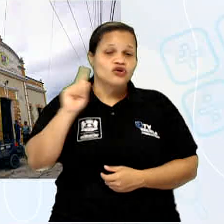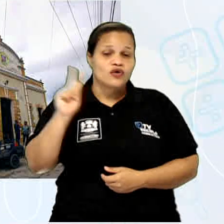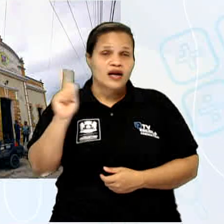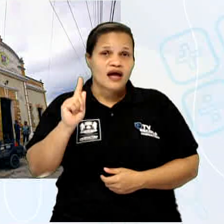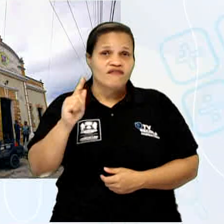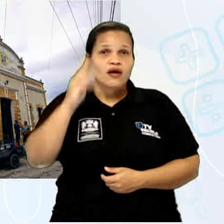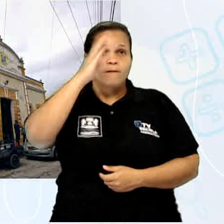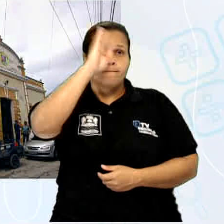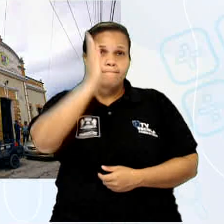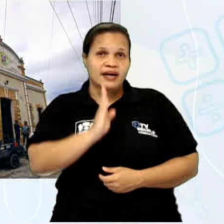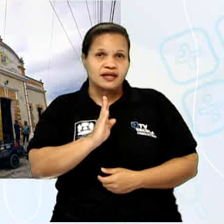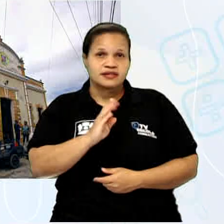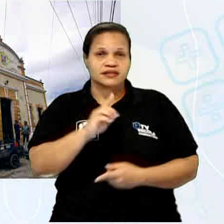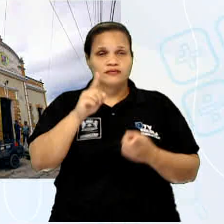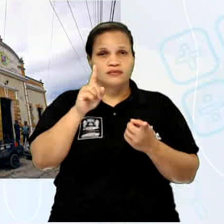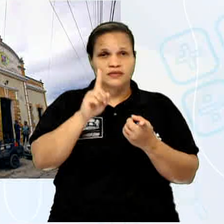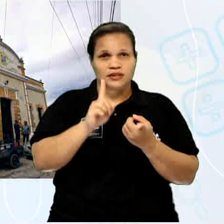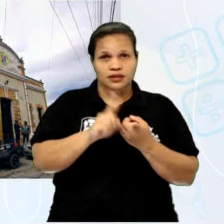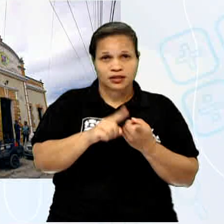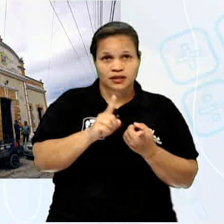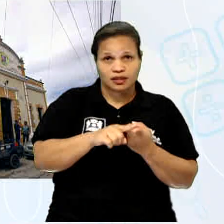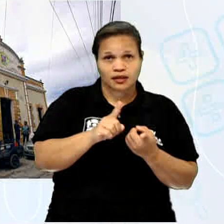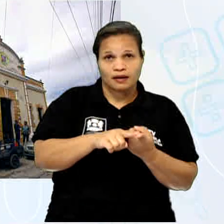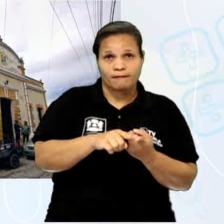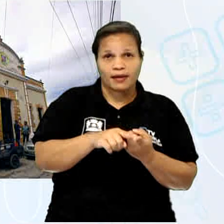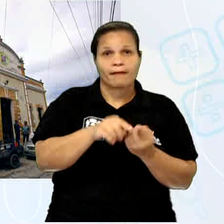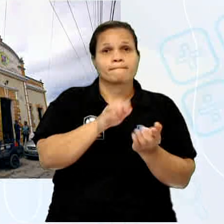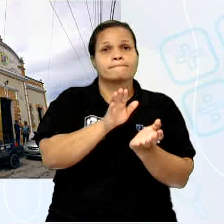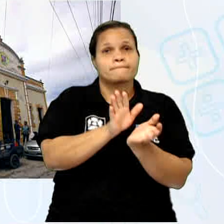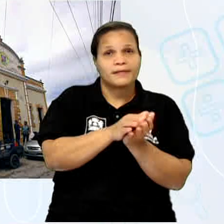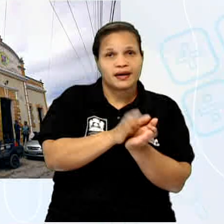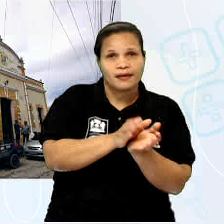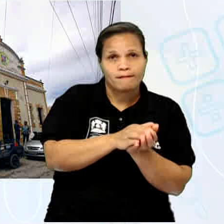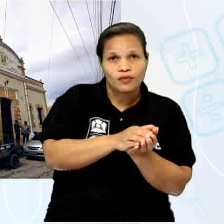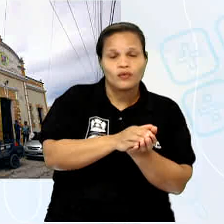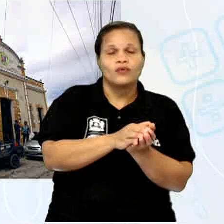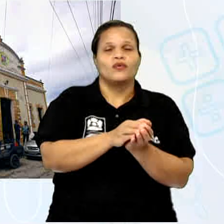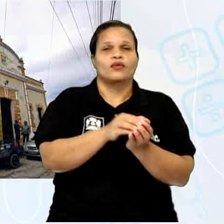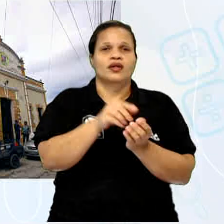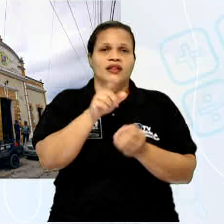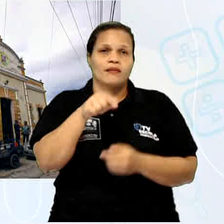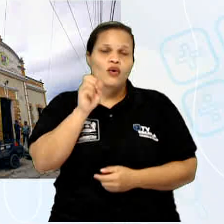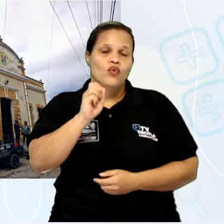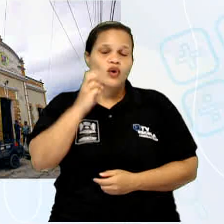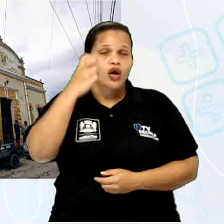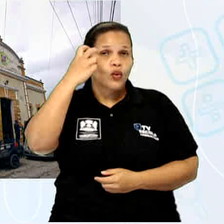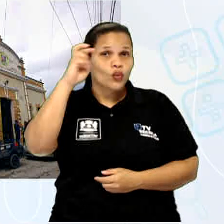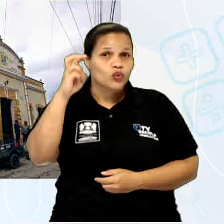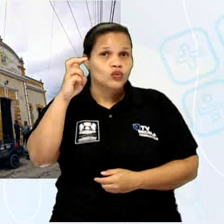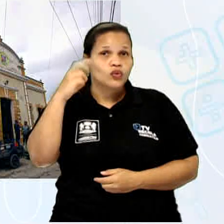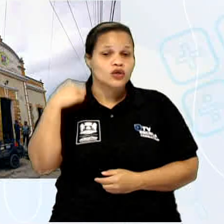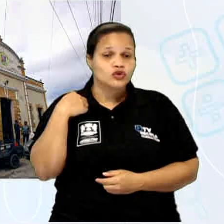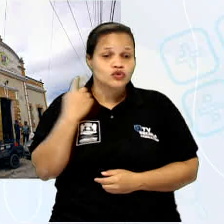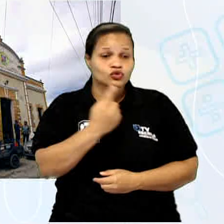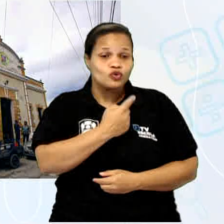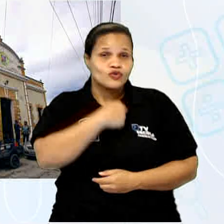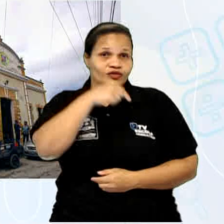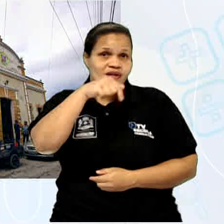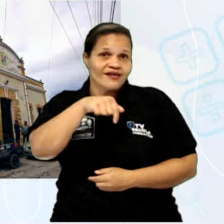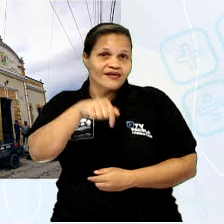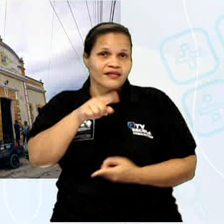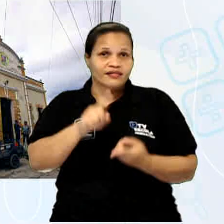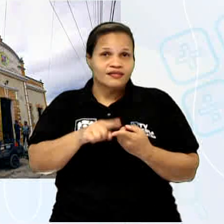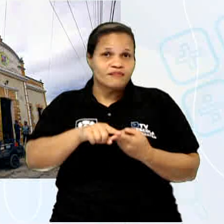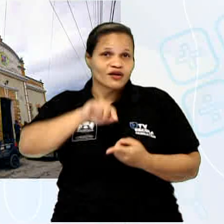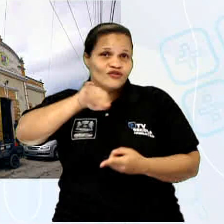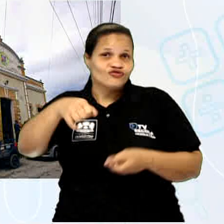e, principalmente, resgatar a cultura e a história do nosso município de Jaboatão dos Guararapes, preservando nossa